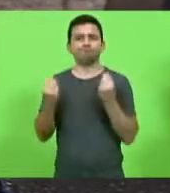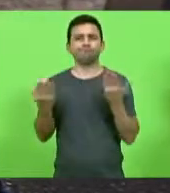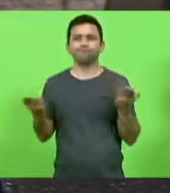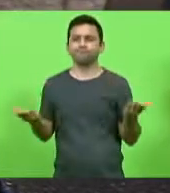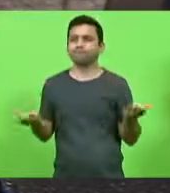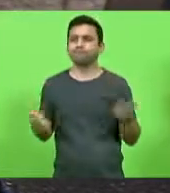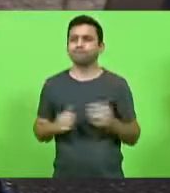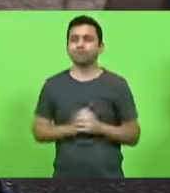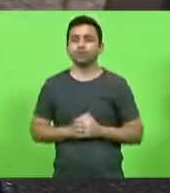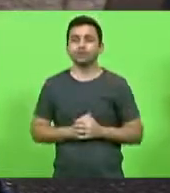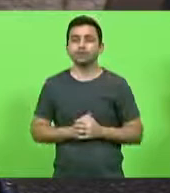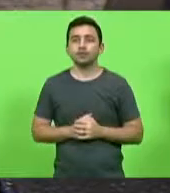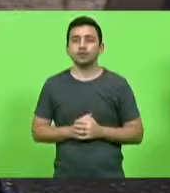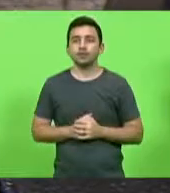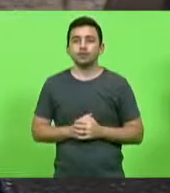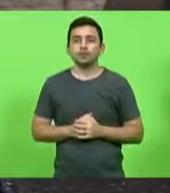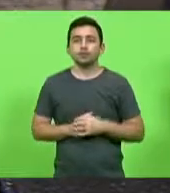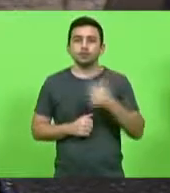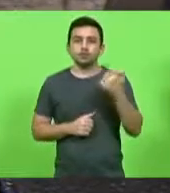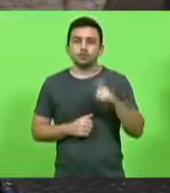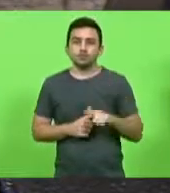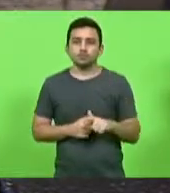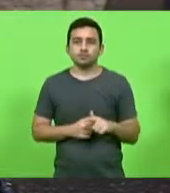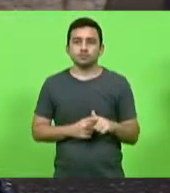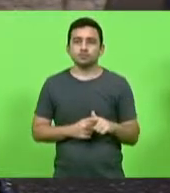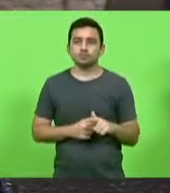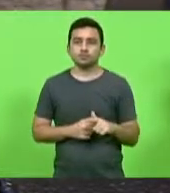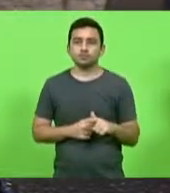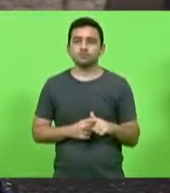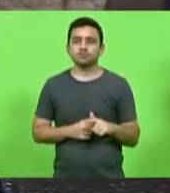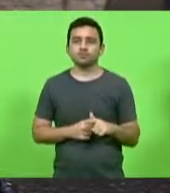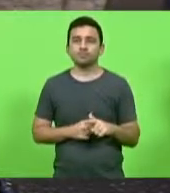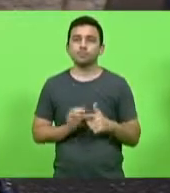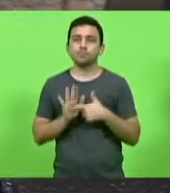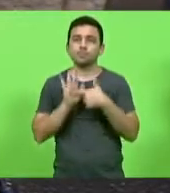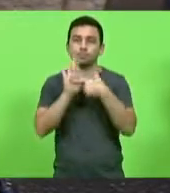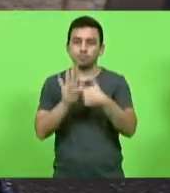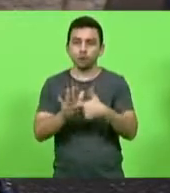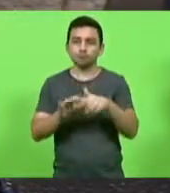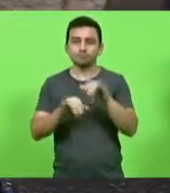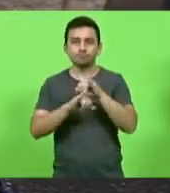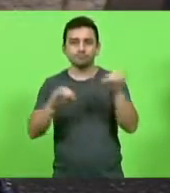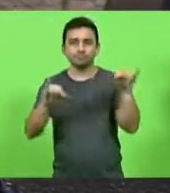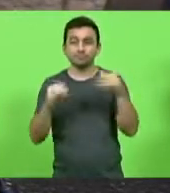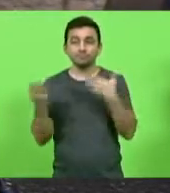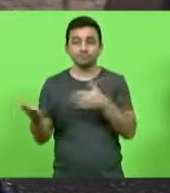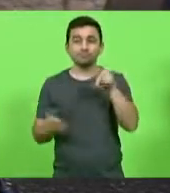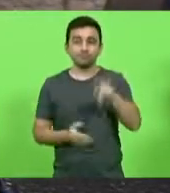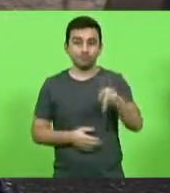É lamentável. Então, mais uma nítida manifestação de um professor